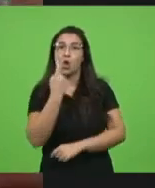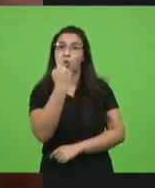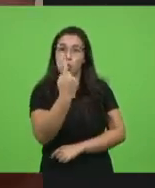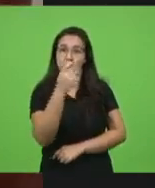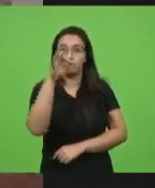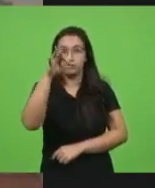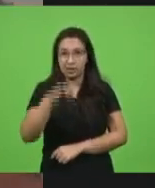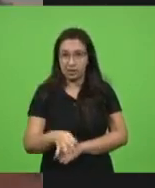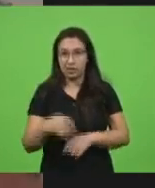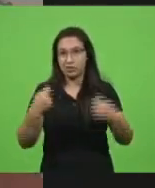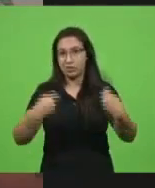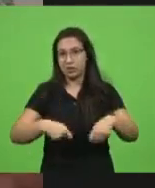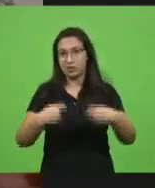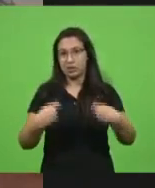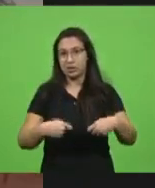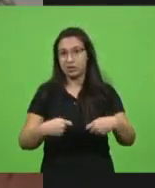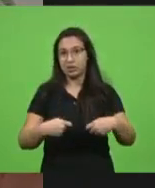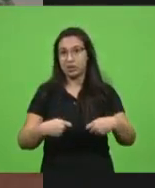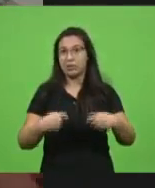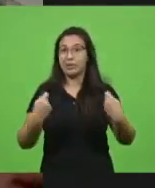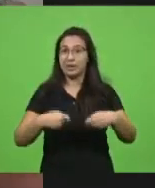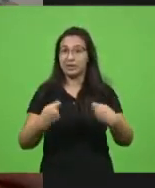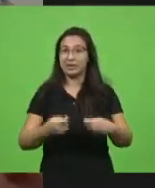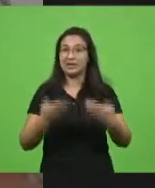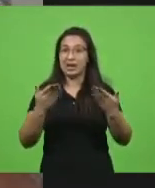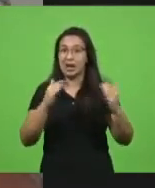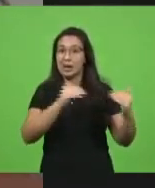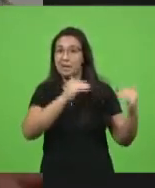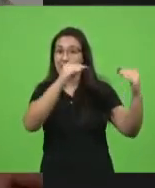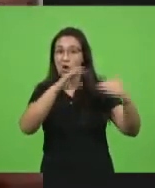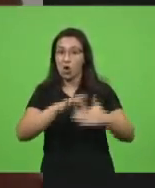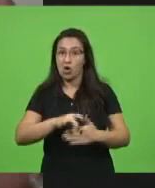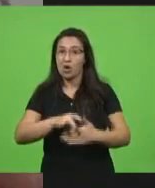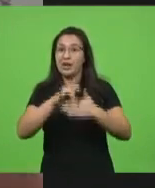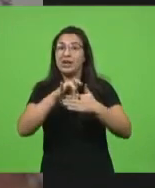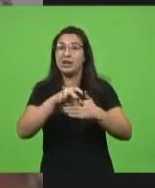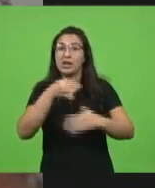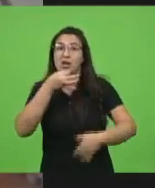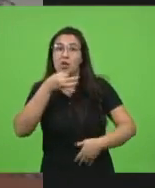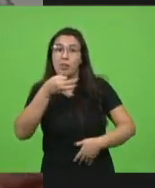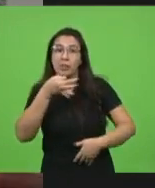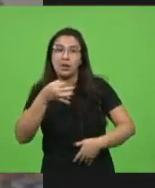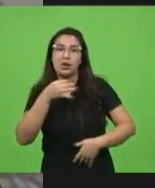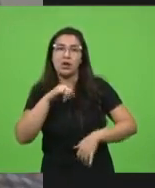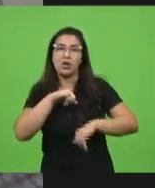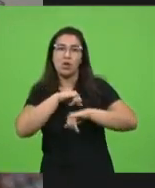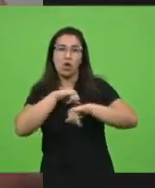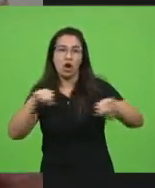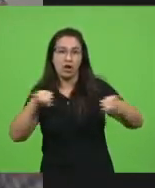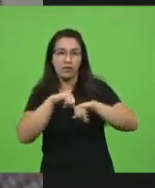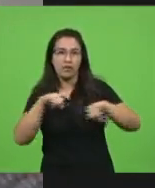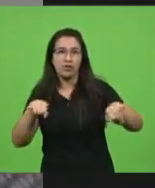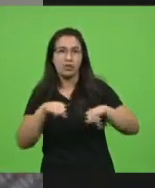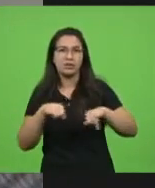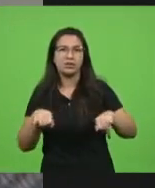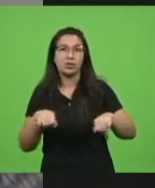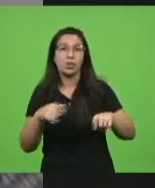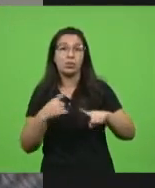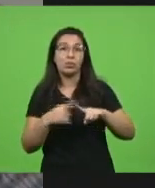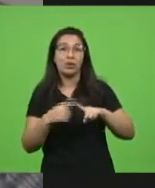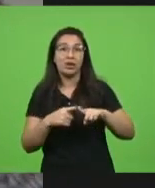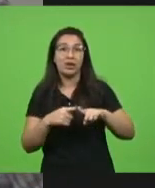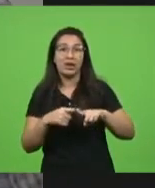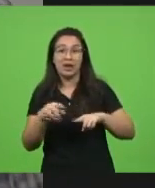de quem lidera, de quem lidera as opiniões e as informações para que as pessoas possam seguir.